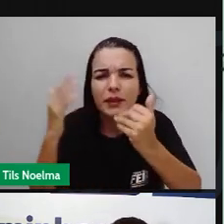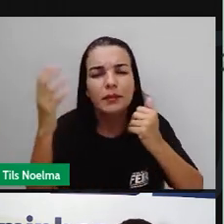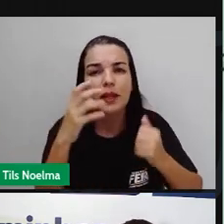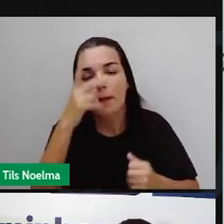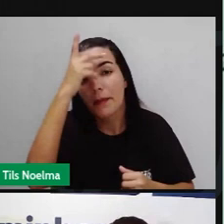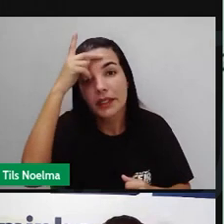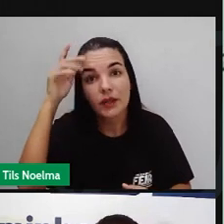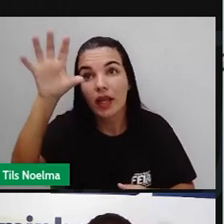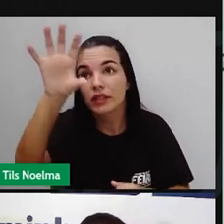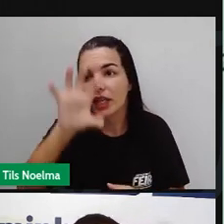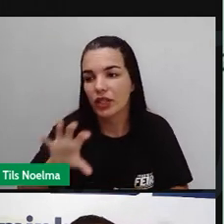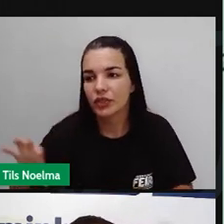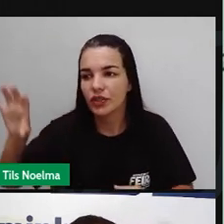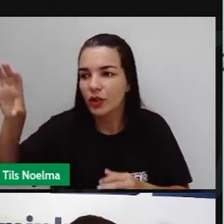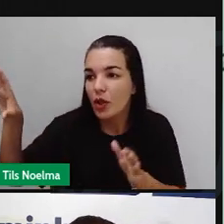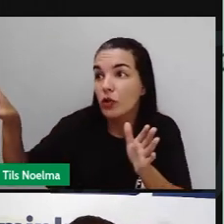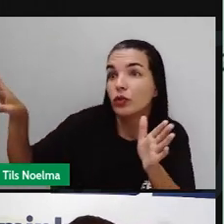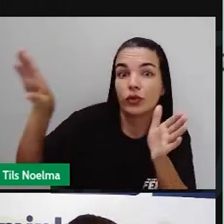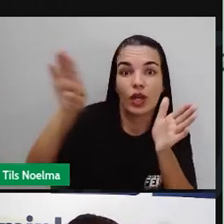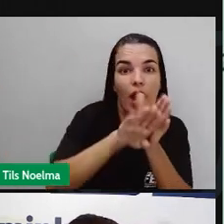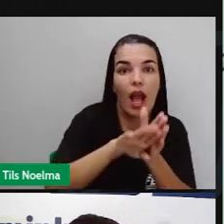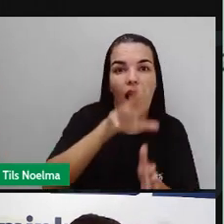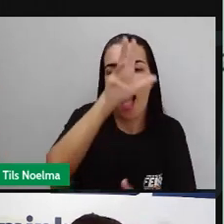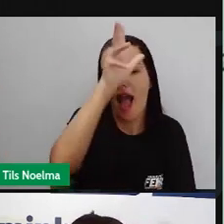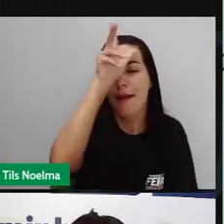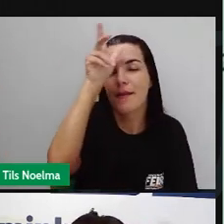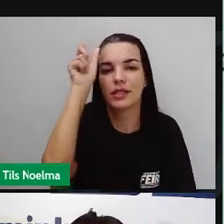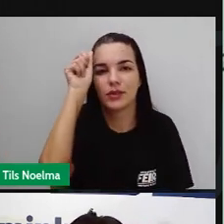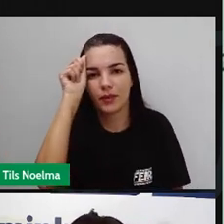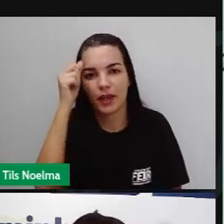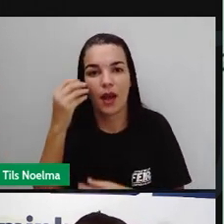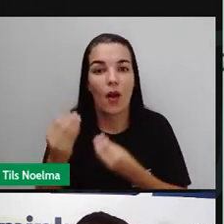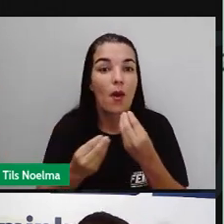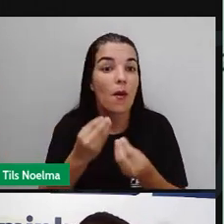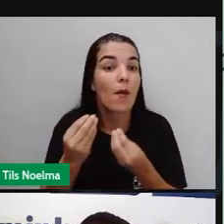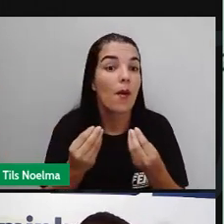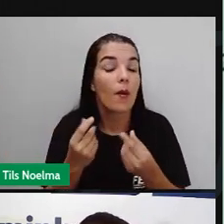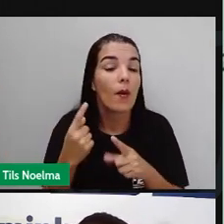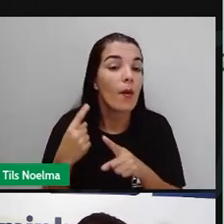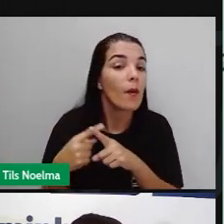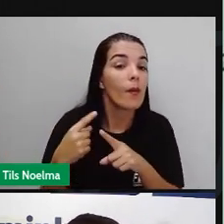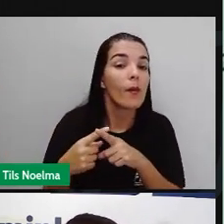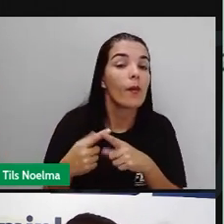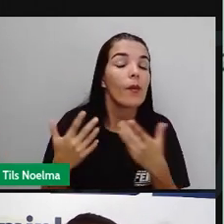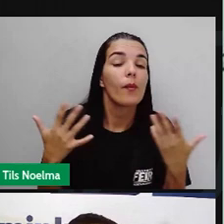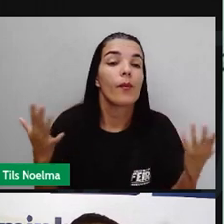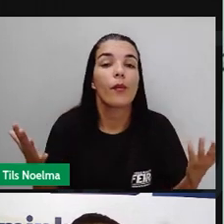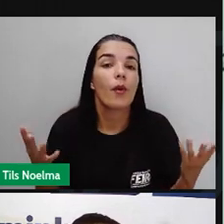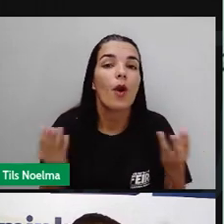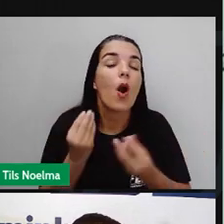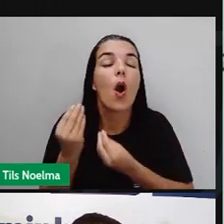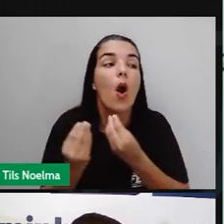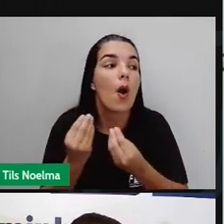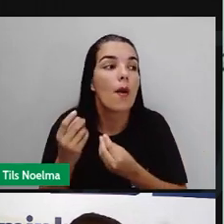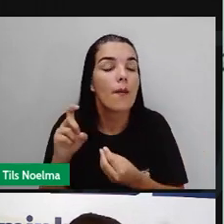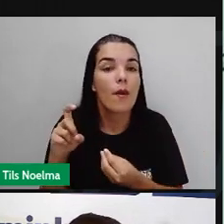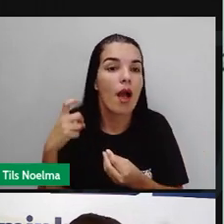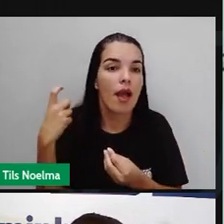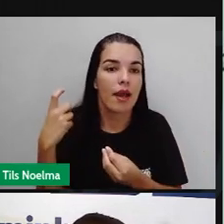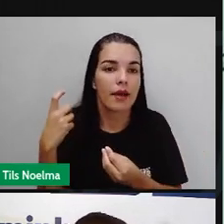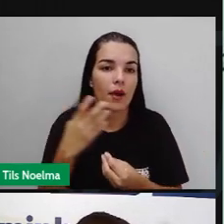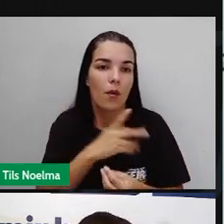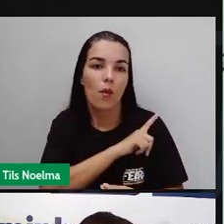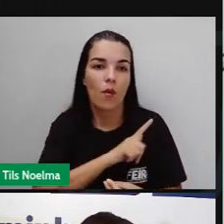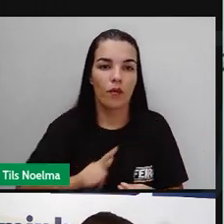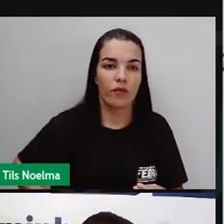para ir até a Amazônia Legal e que propagandas eram essas que eram feitas pelo governo